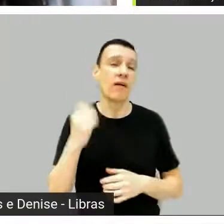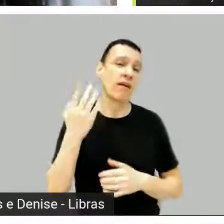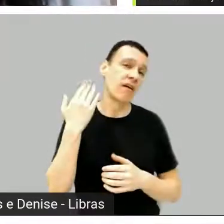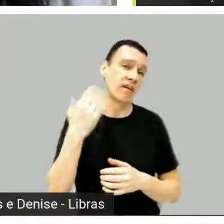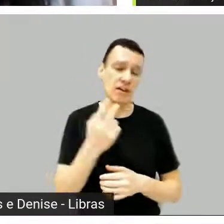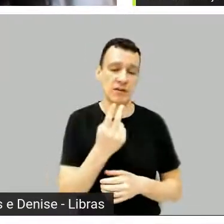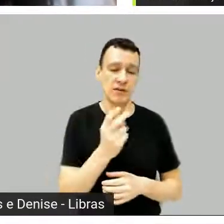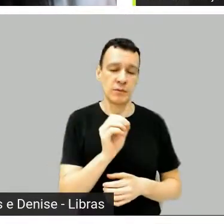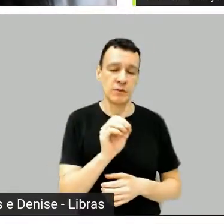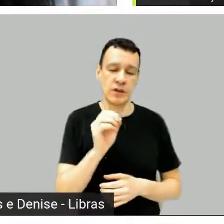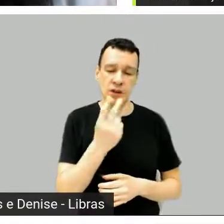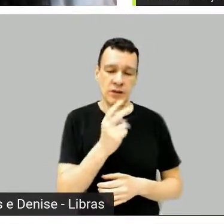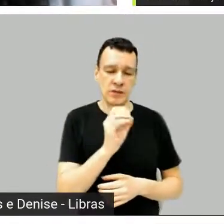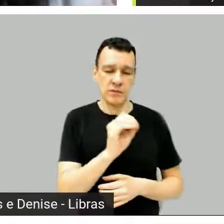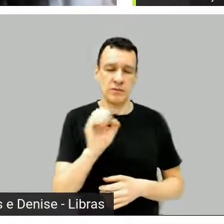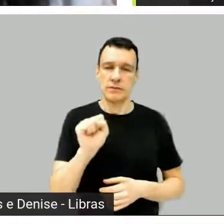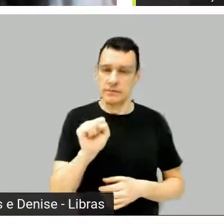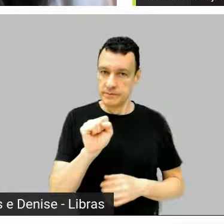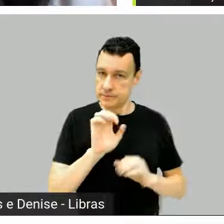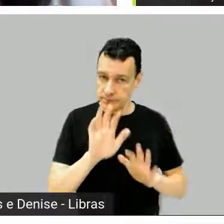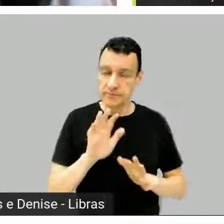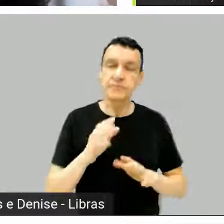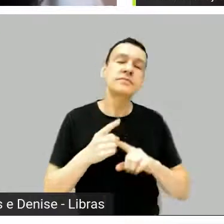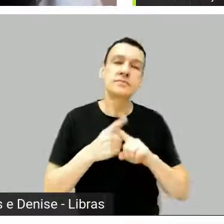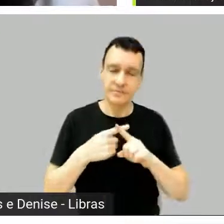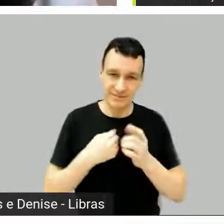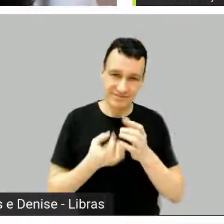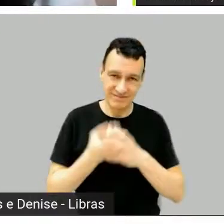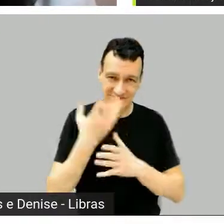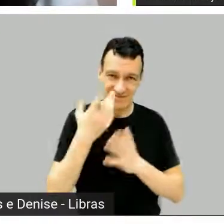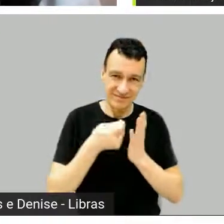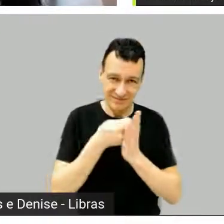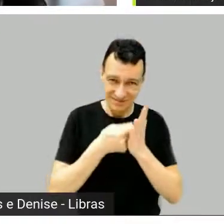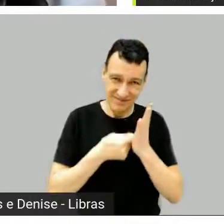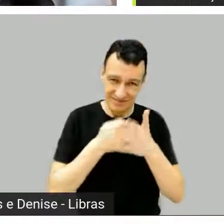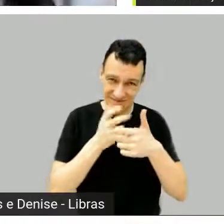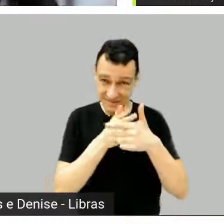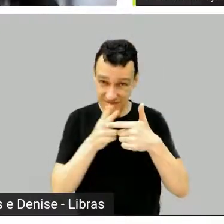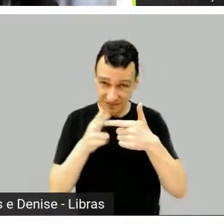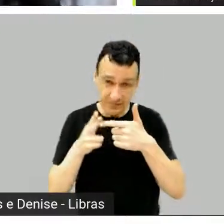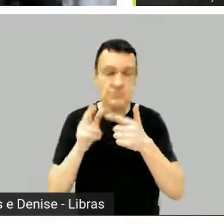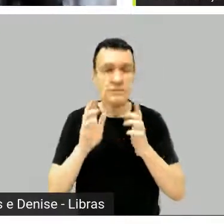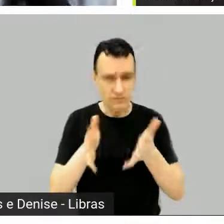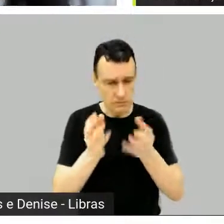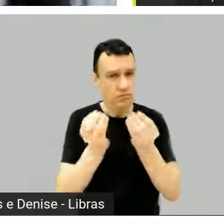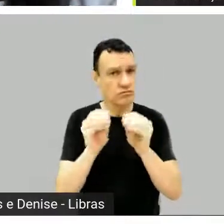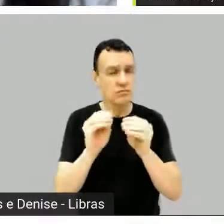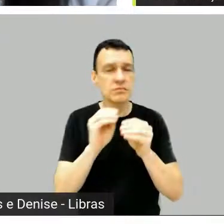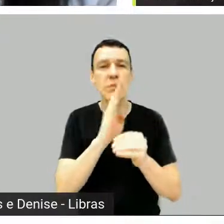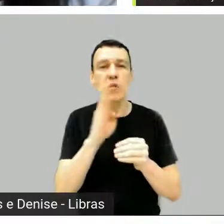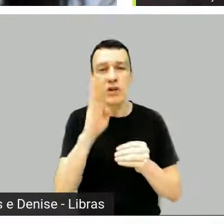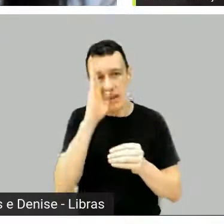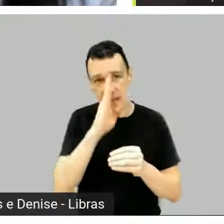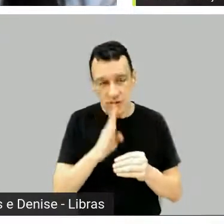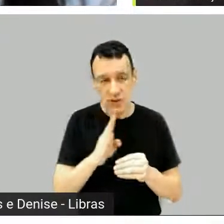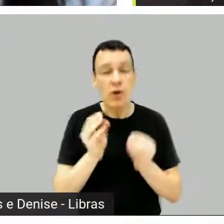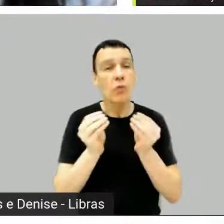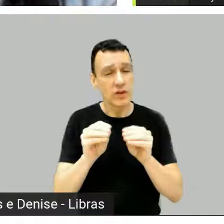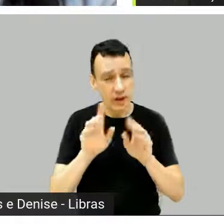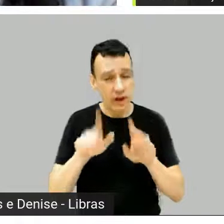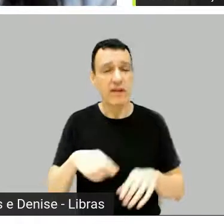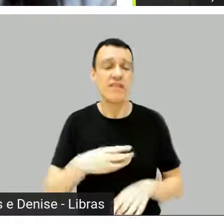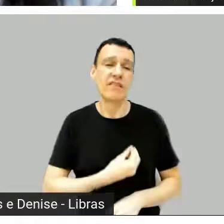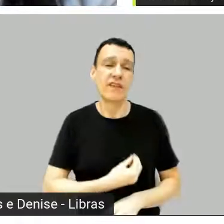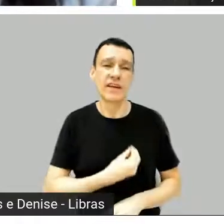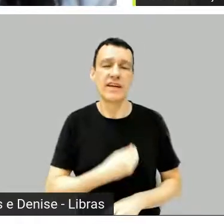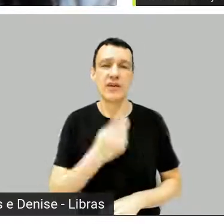quando eu criei uma série, até ela tá registrada na Biblioteca Nacional com esse nome, uma série chamada A Vida em Duas Rodas, que